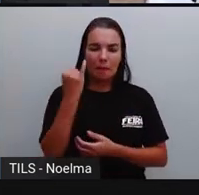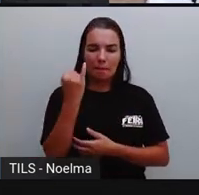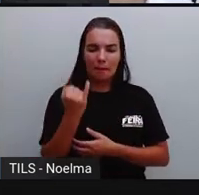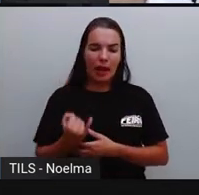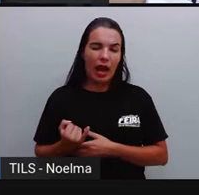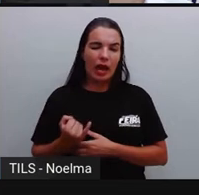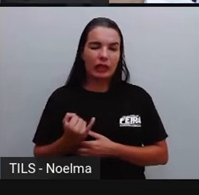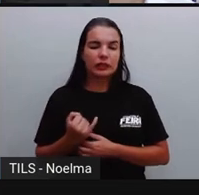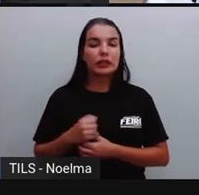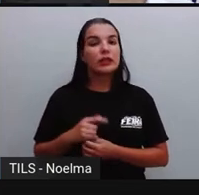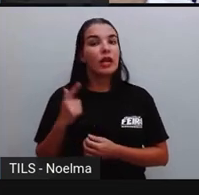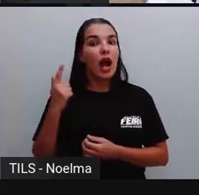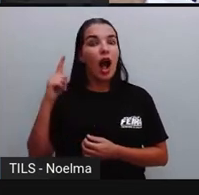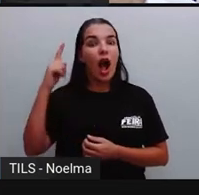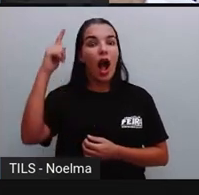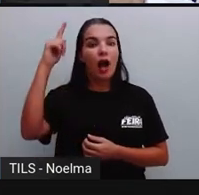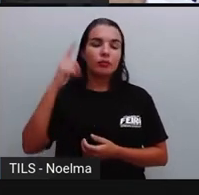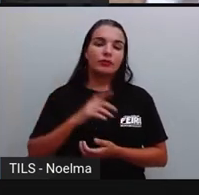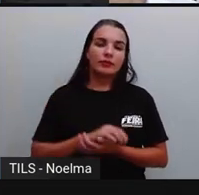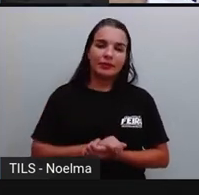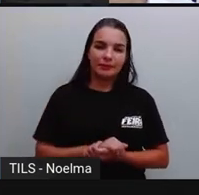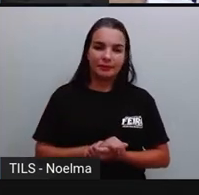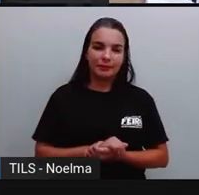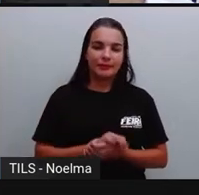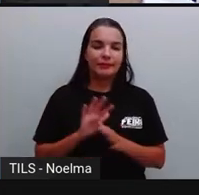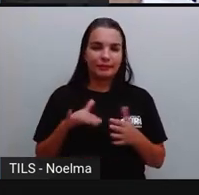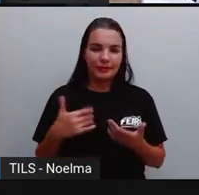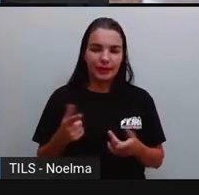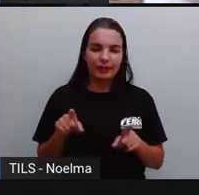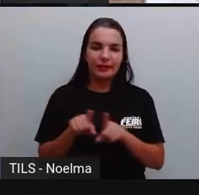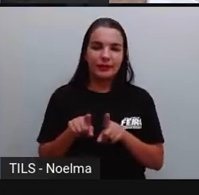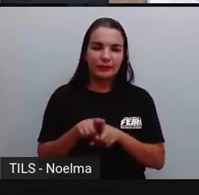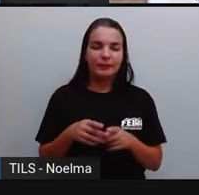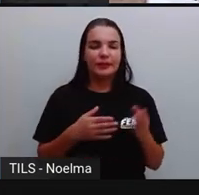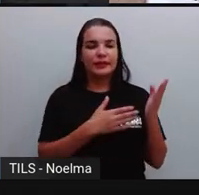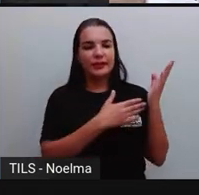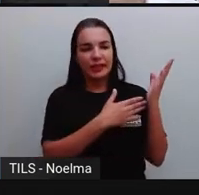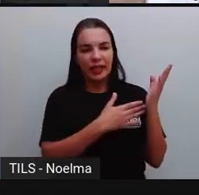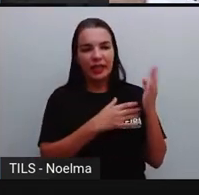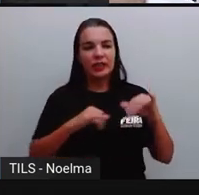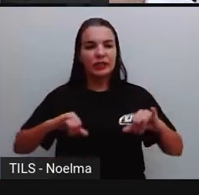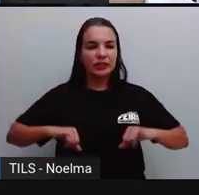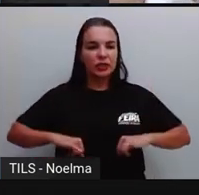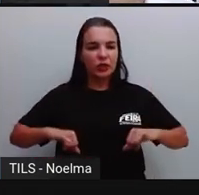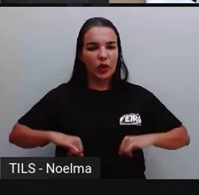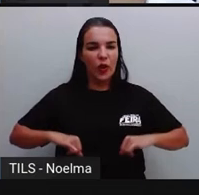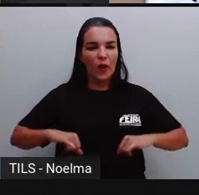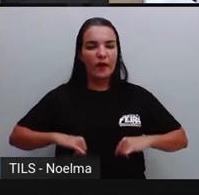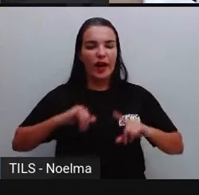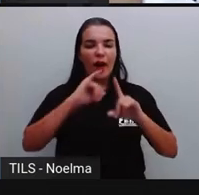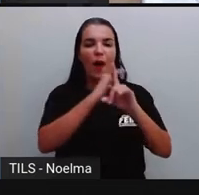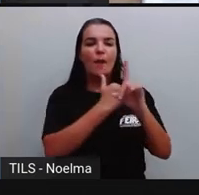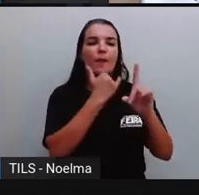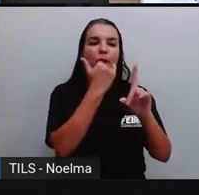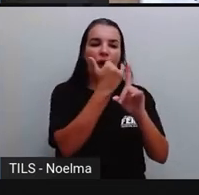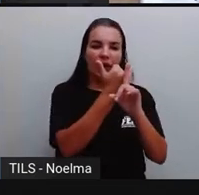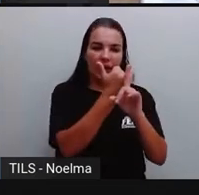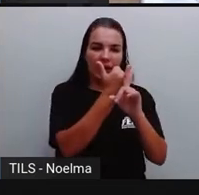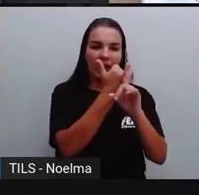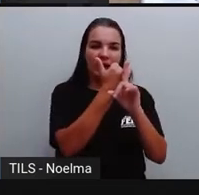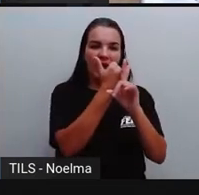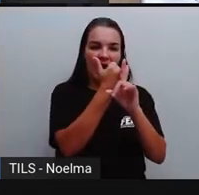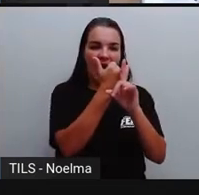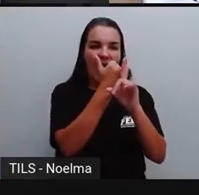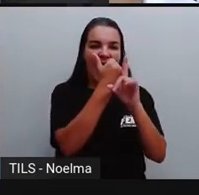magra, bem magrinha, né, e alta. E aí, o que é mais interessante é que ela sofreu bullying